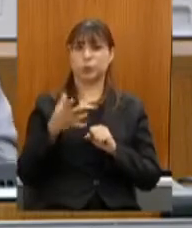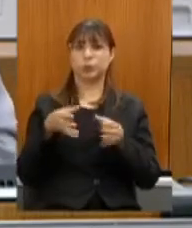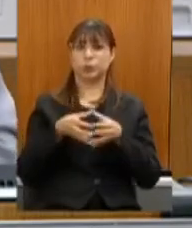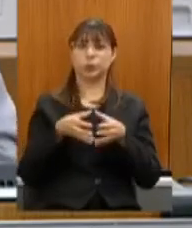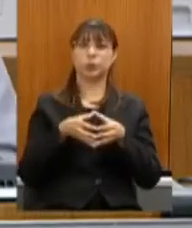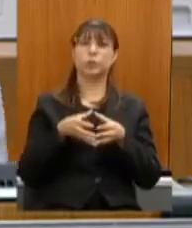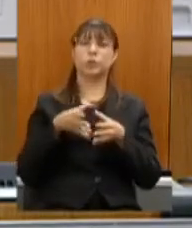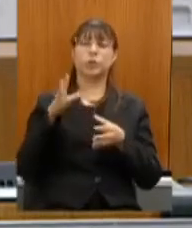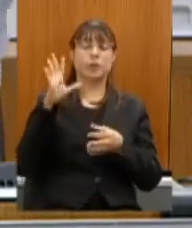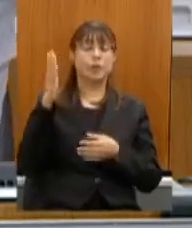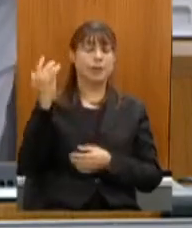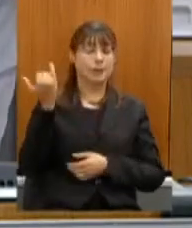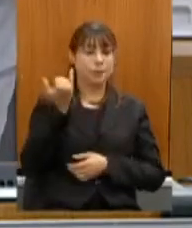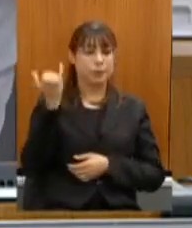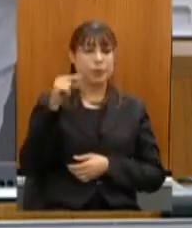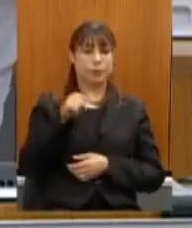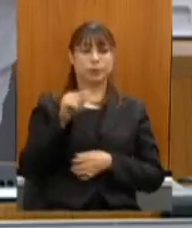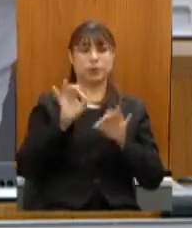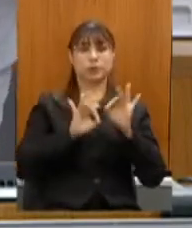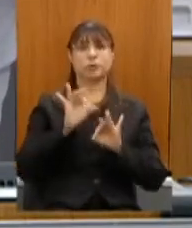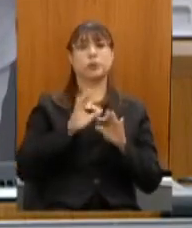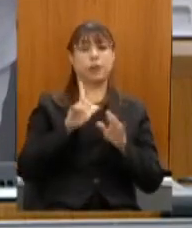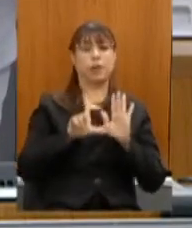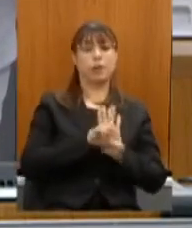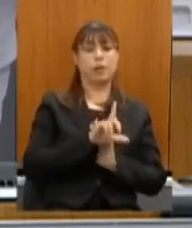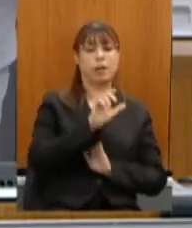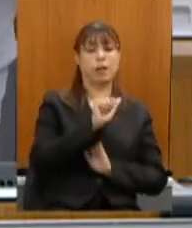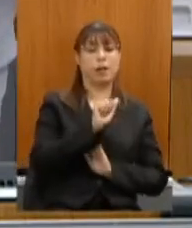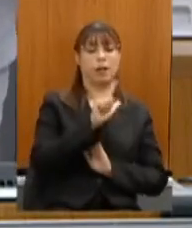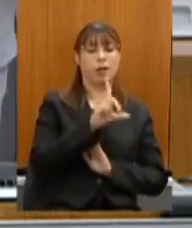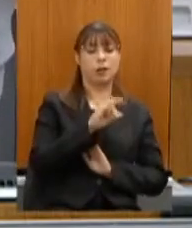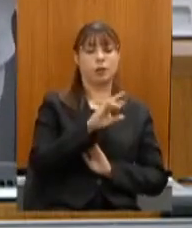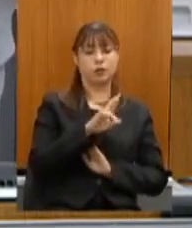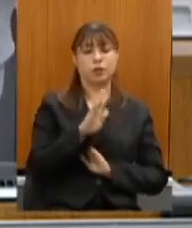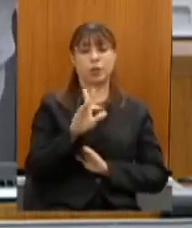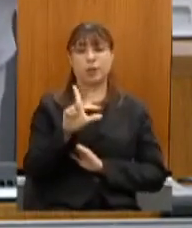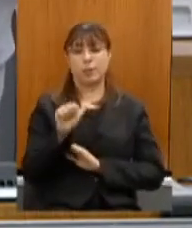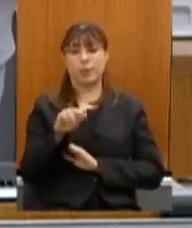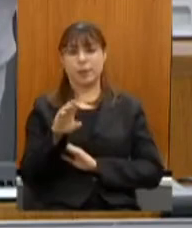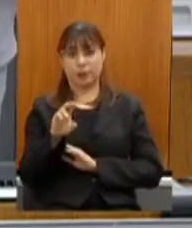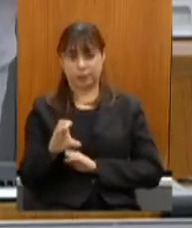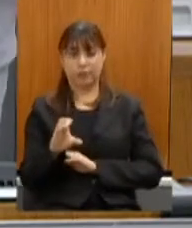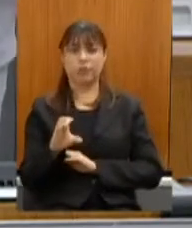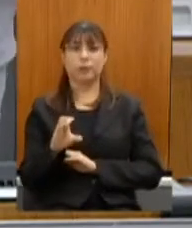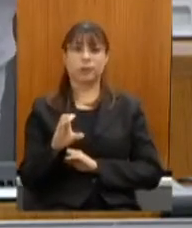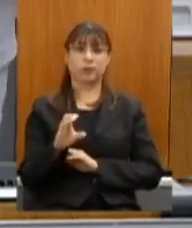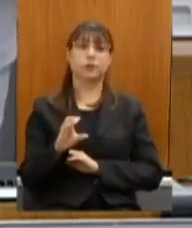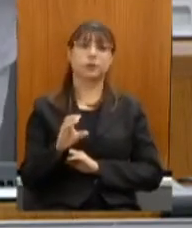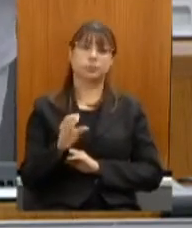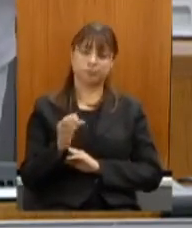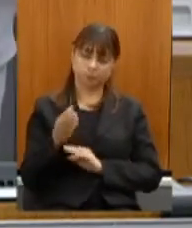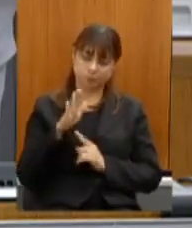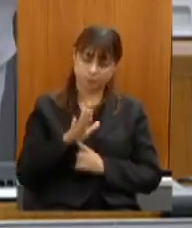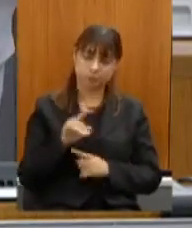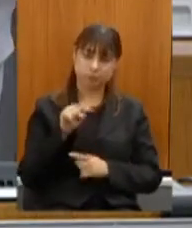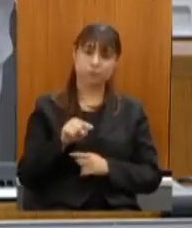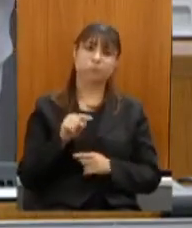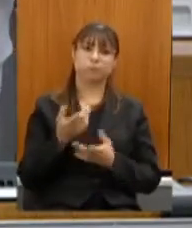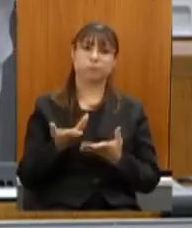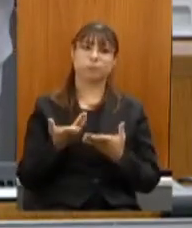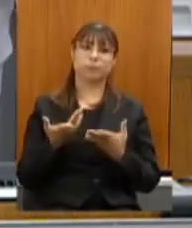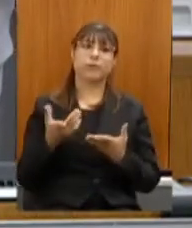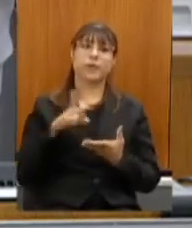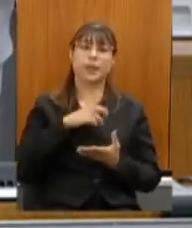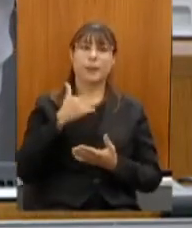salvaguarda das bandas e a Leia Aldeblanc trouxe o edital justamente para as bandas de música e temos notícia de que mais de